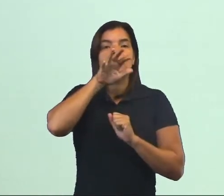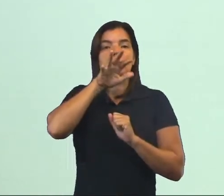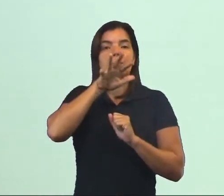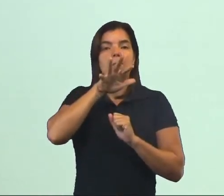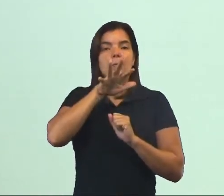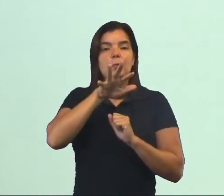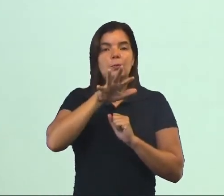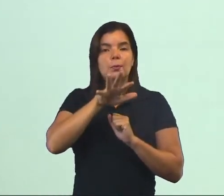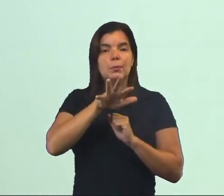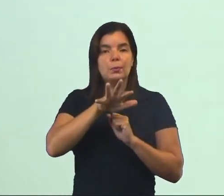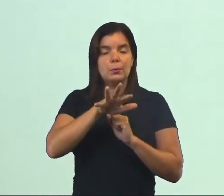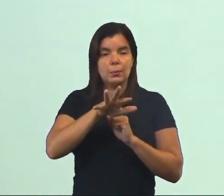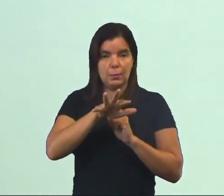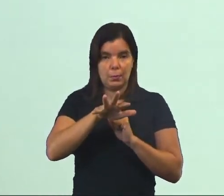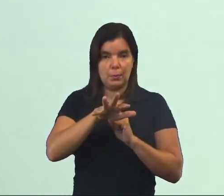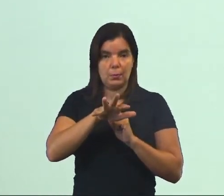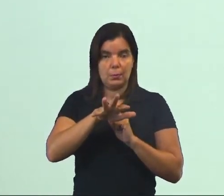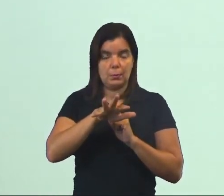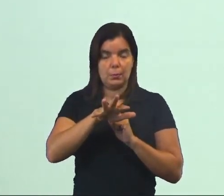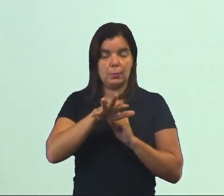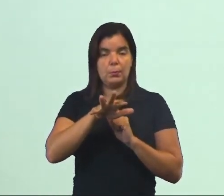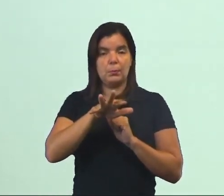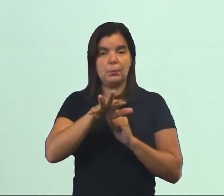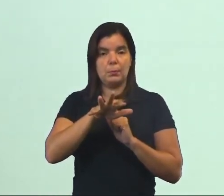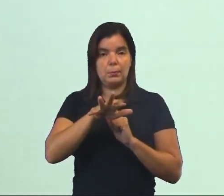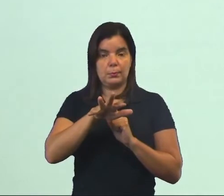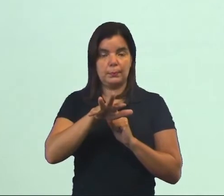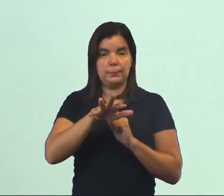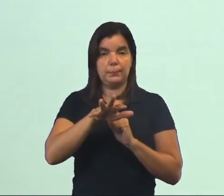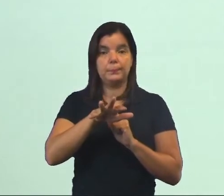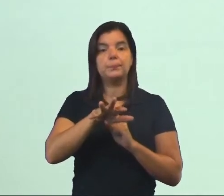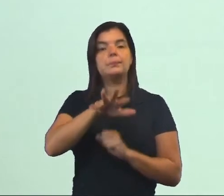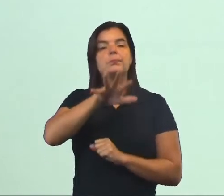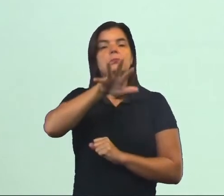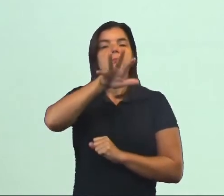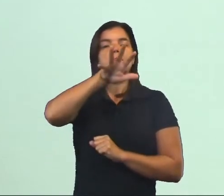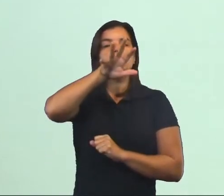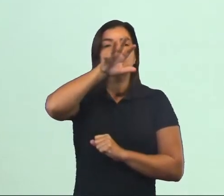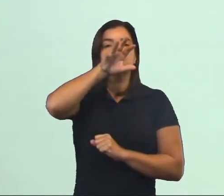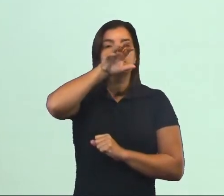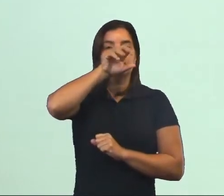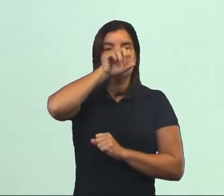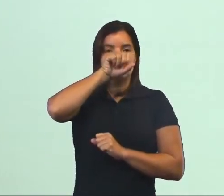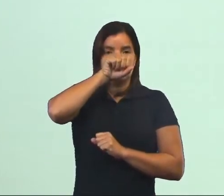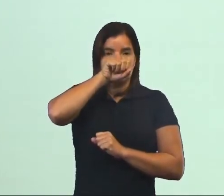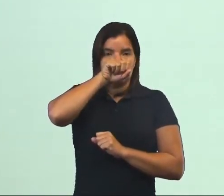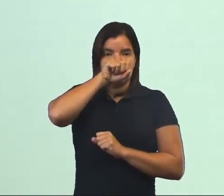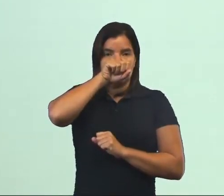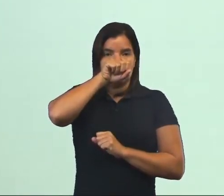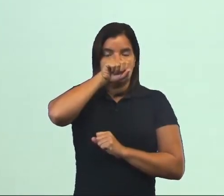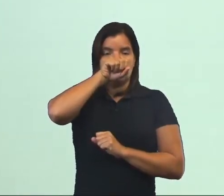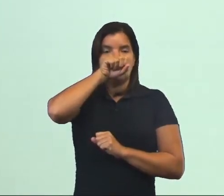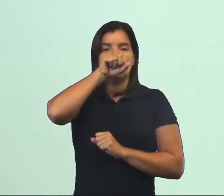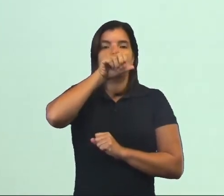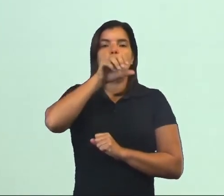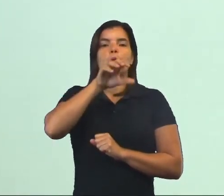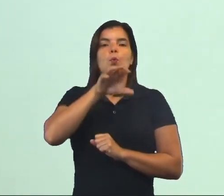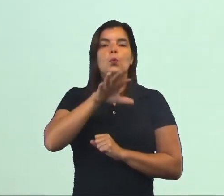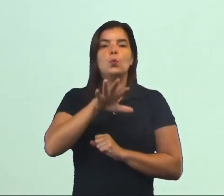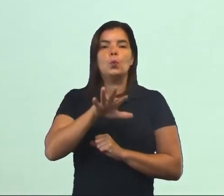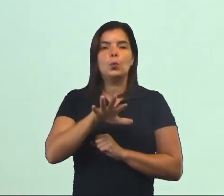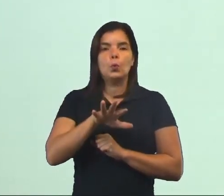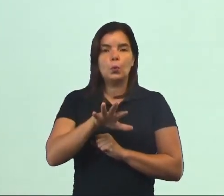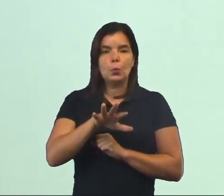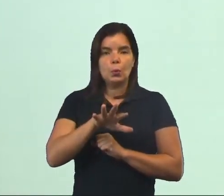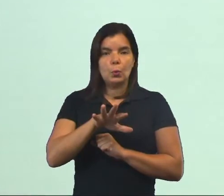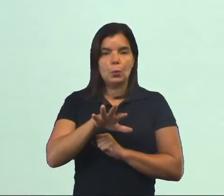você está acontecendo a expiração. Então, puxa o ar, inspirou. Soltou o ar, você